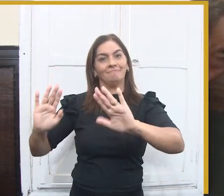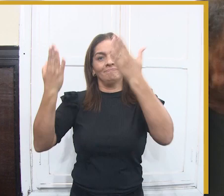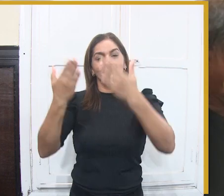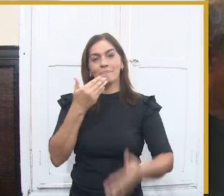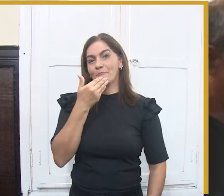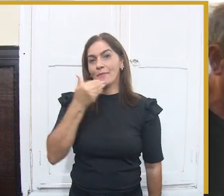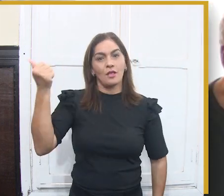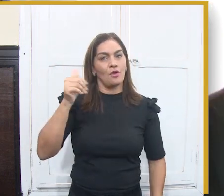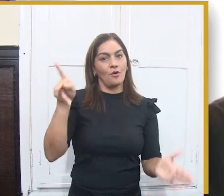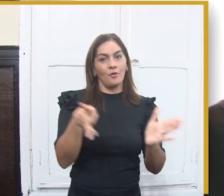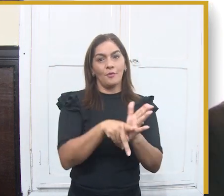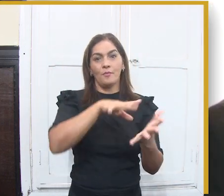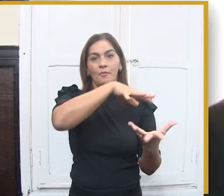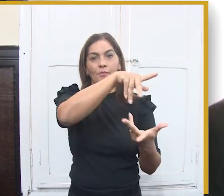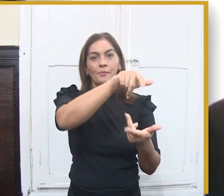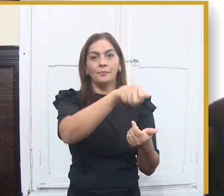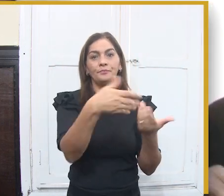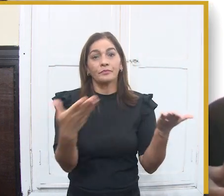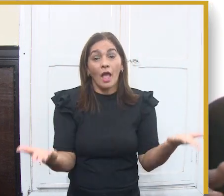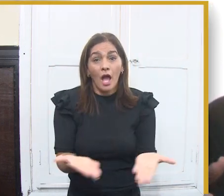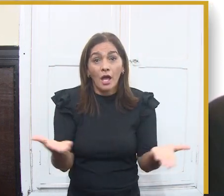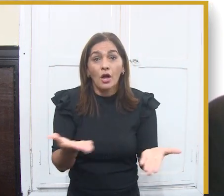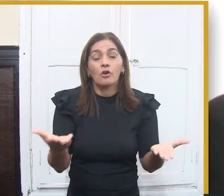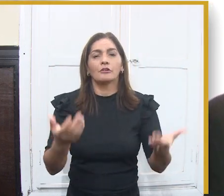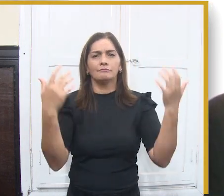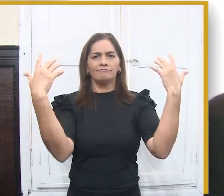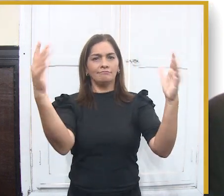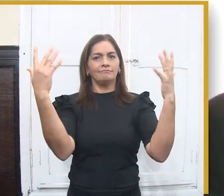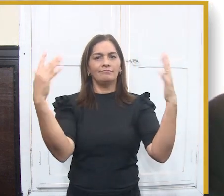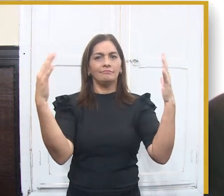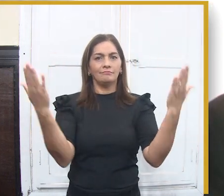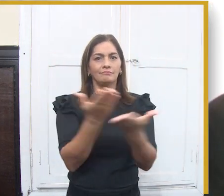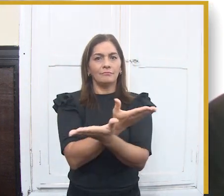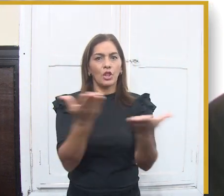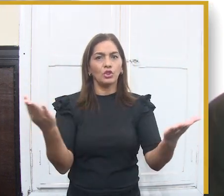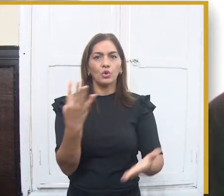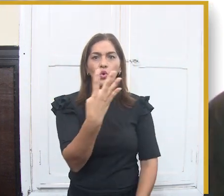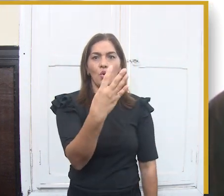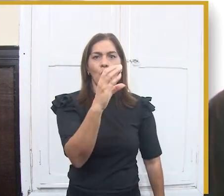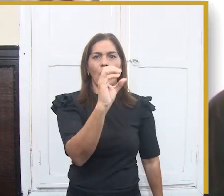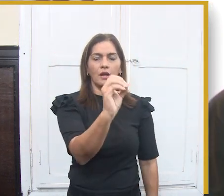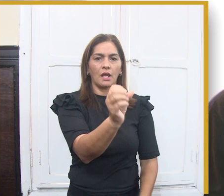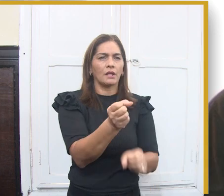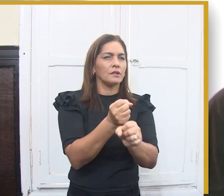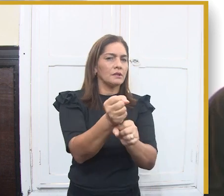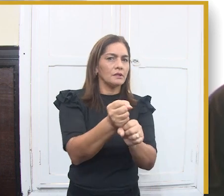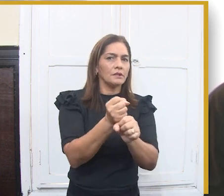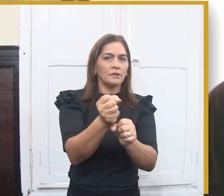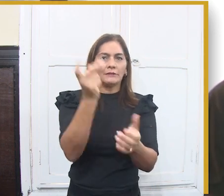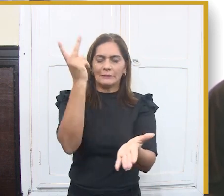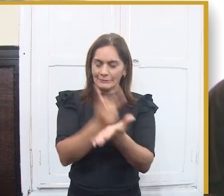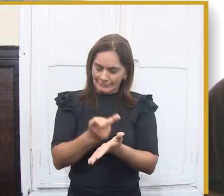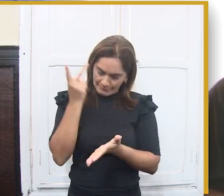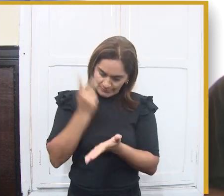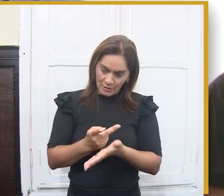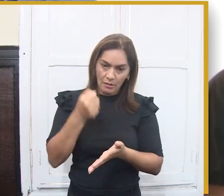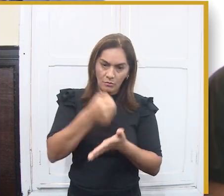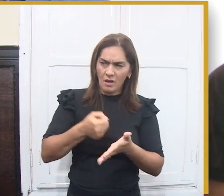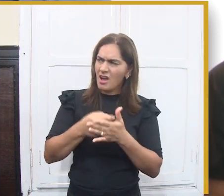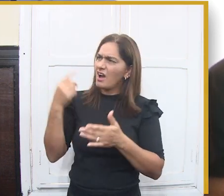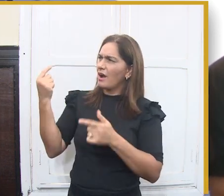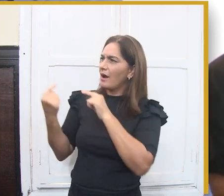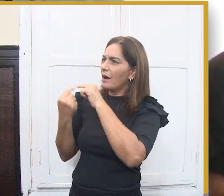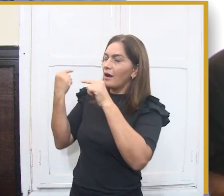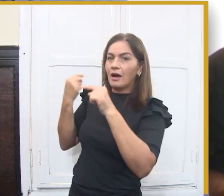inteira, e hoje é impossível dissociar, hoje é impossível não associar Campina Grande à marca